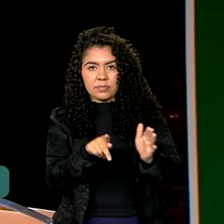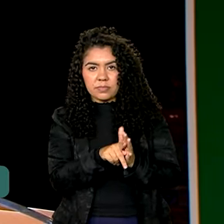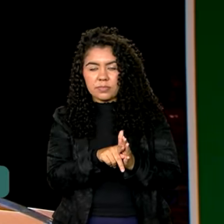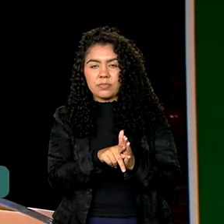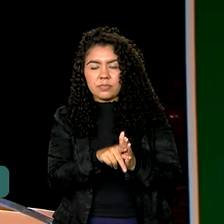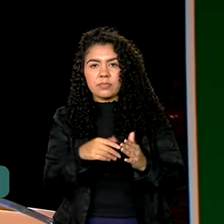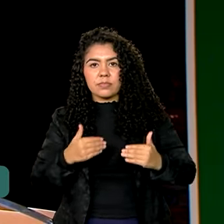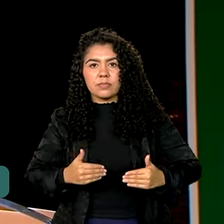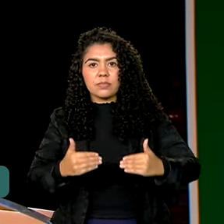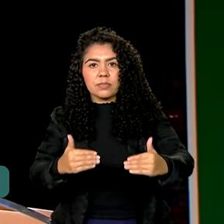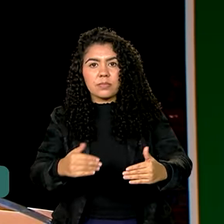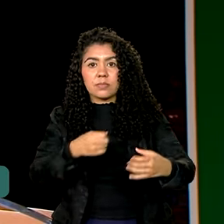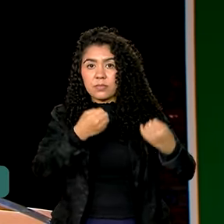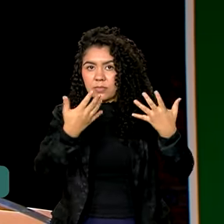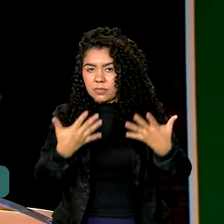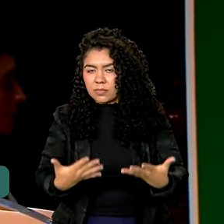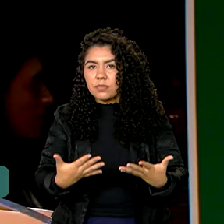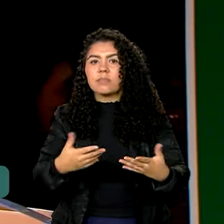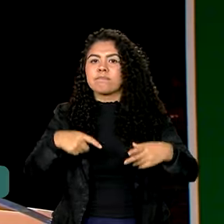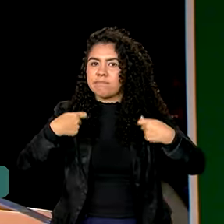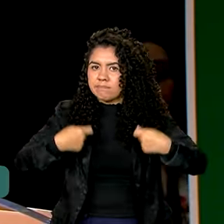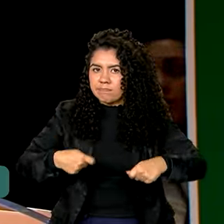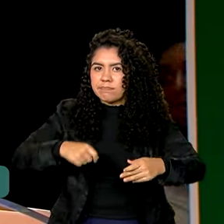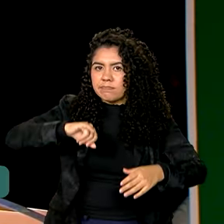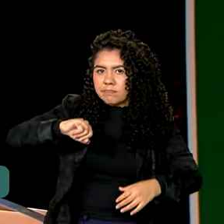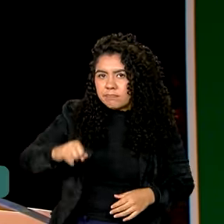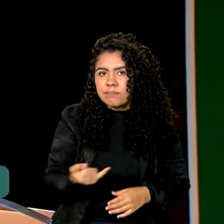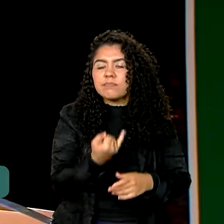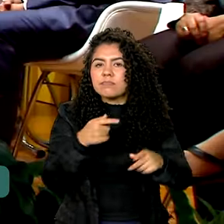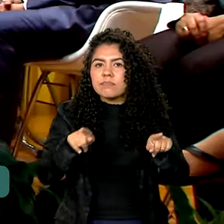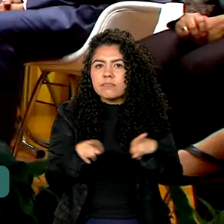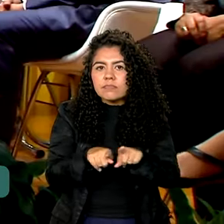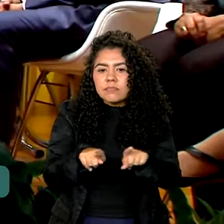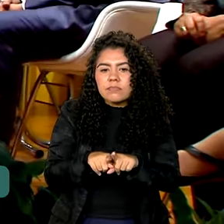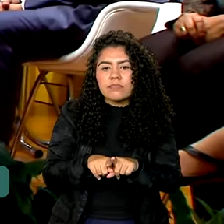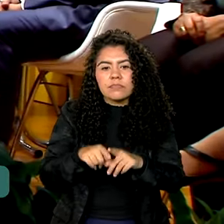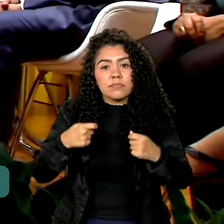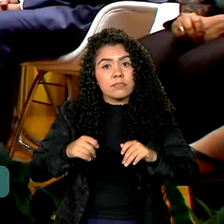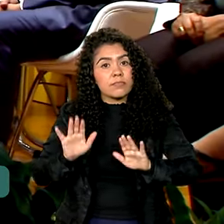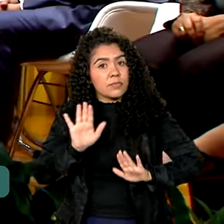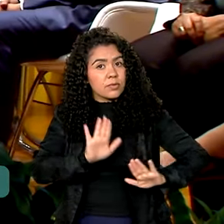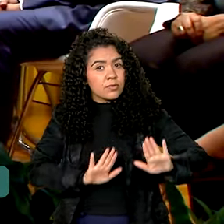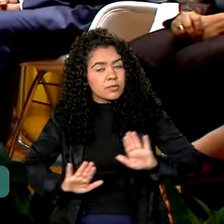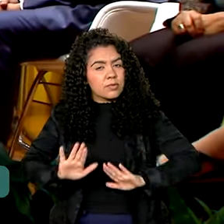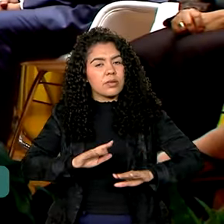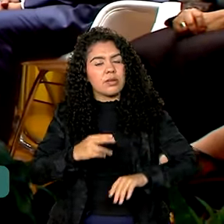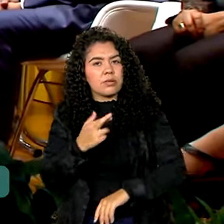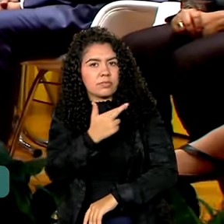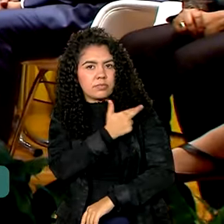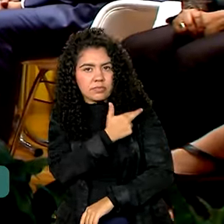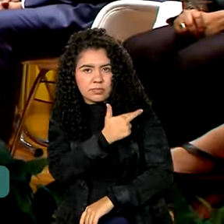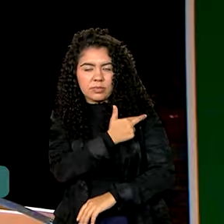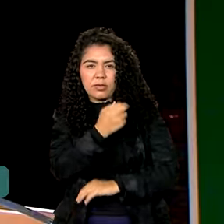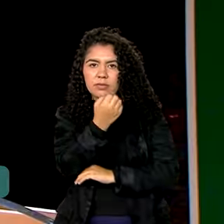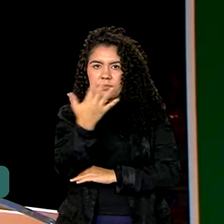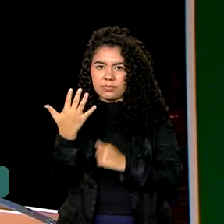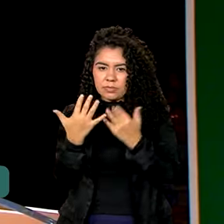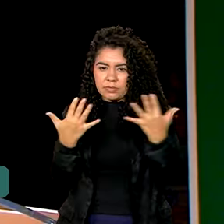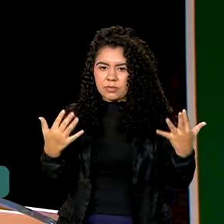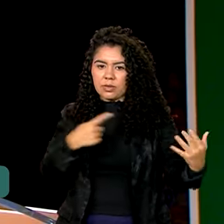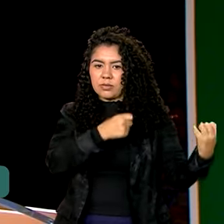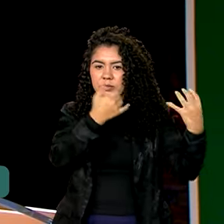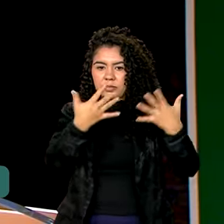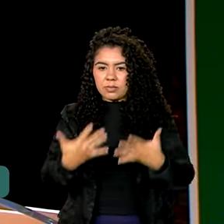não pode abrir mão, mas que deve ser explorada com cuidado e responsabilidade ambiental. A